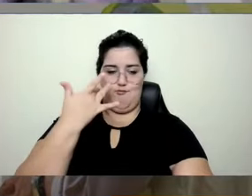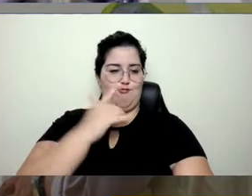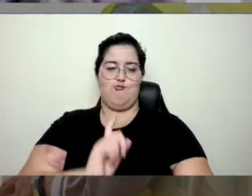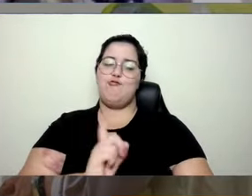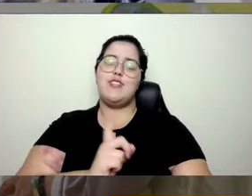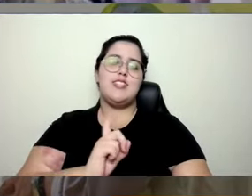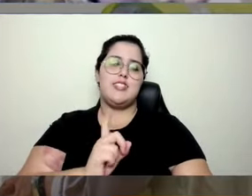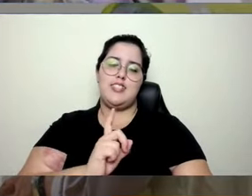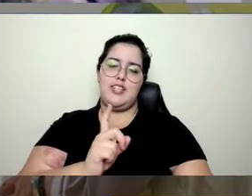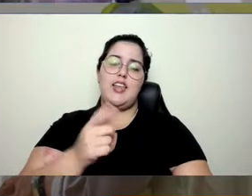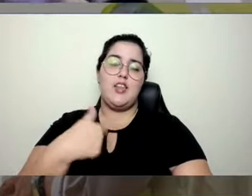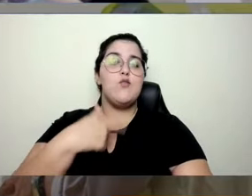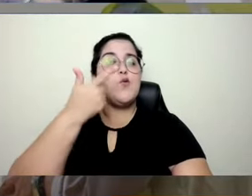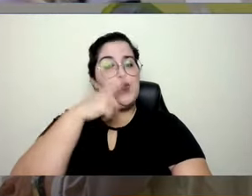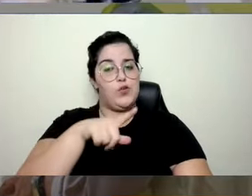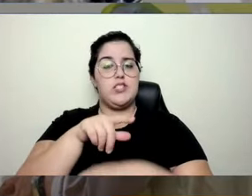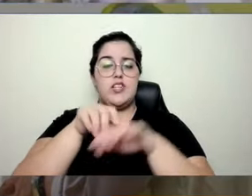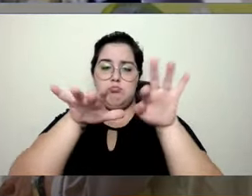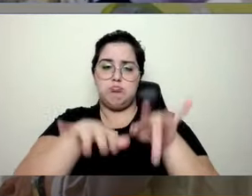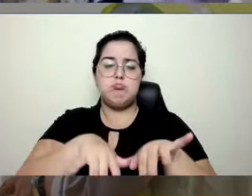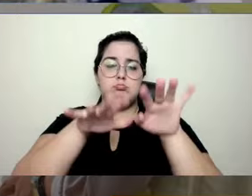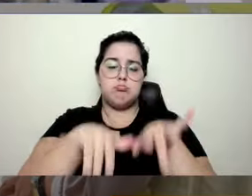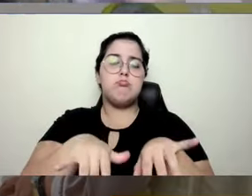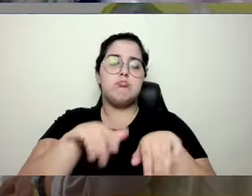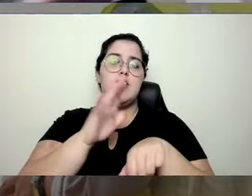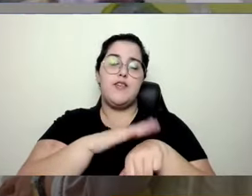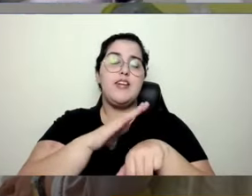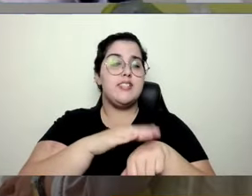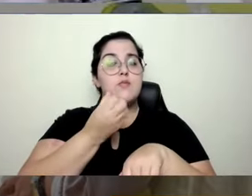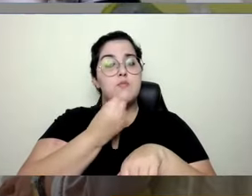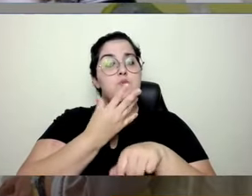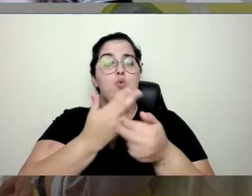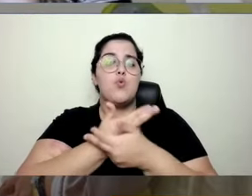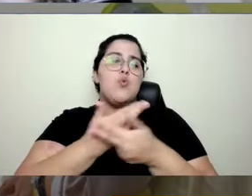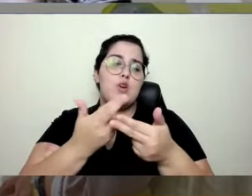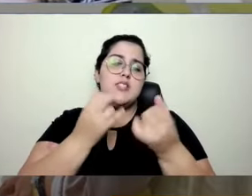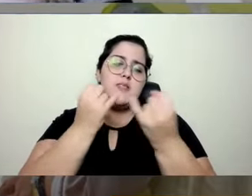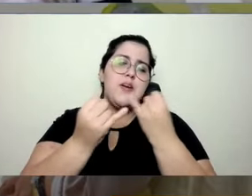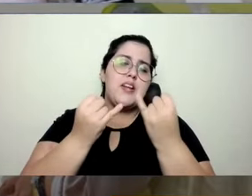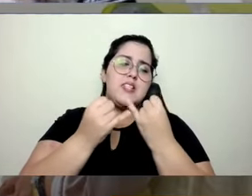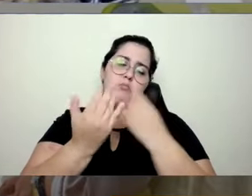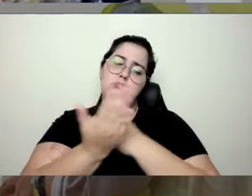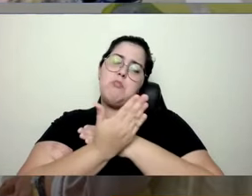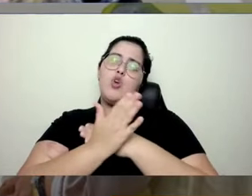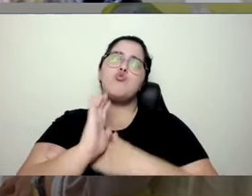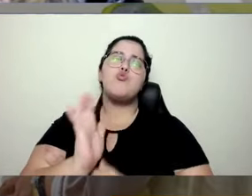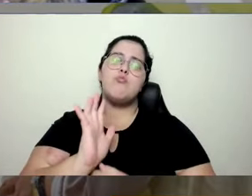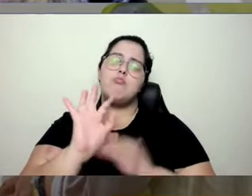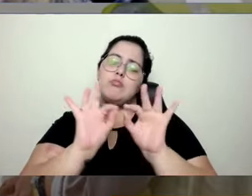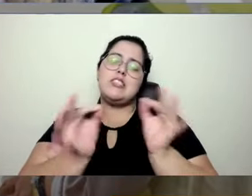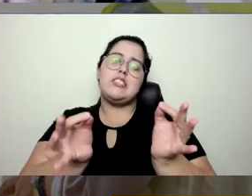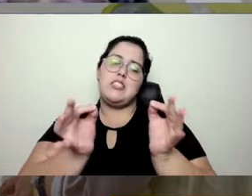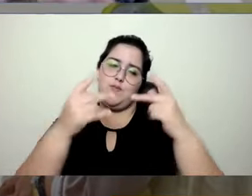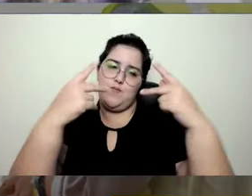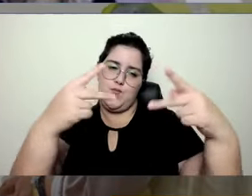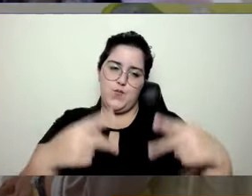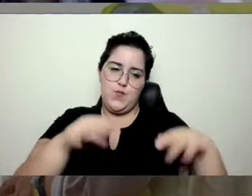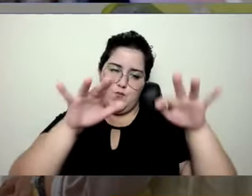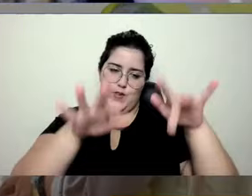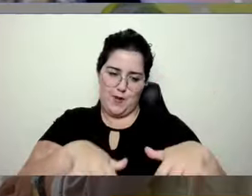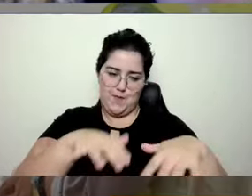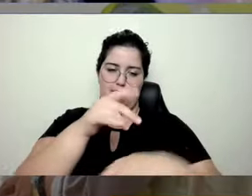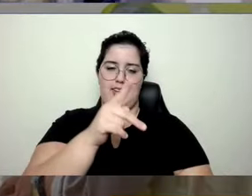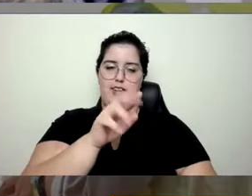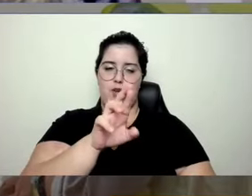Mas eu consigo resultados que muito similares e que me atendem, atendem o que eu quero. Então,